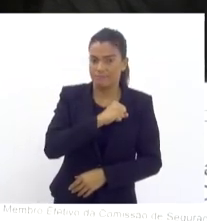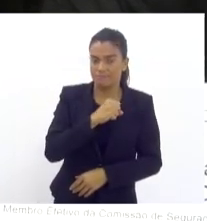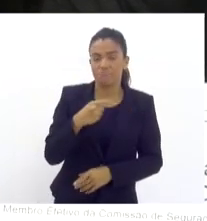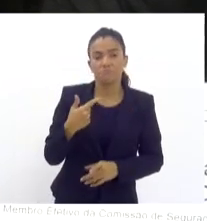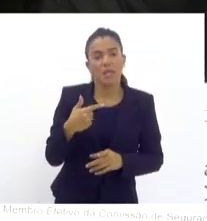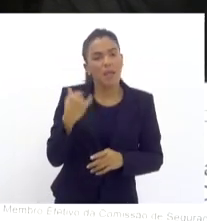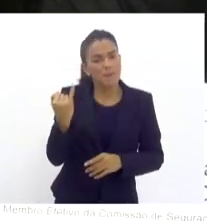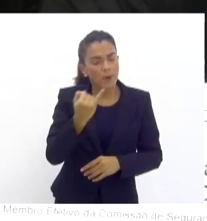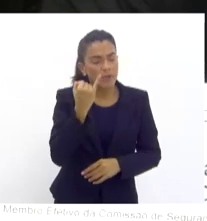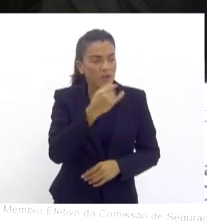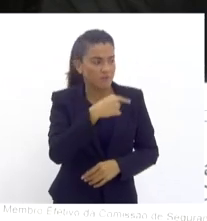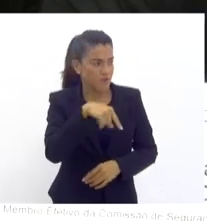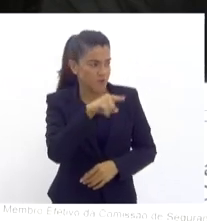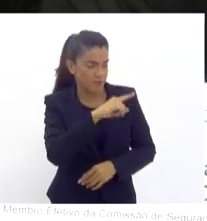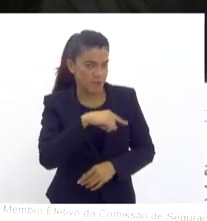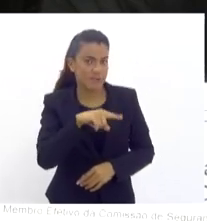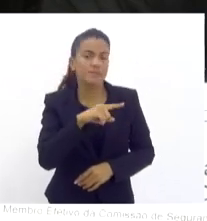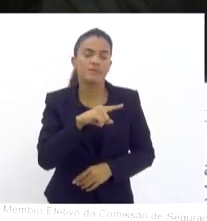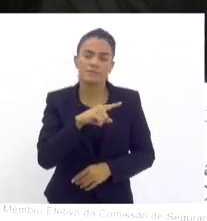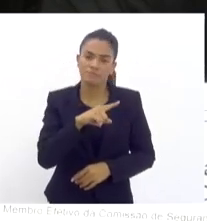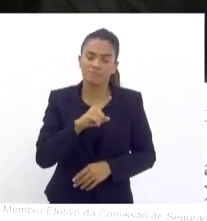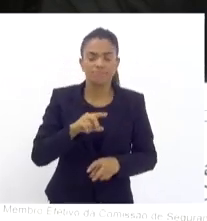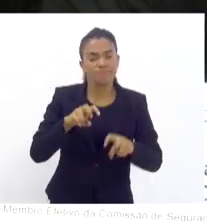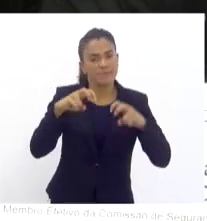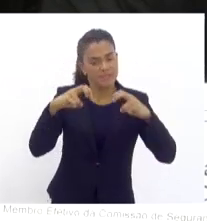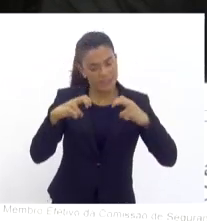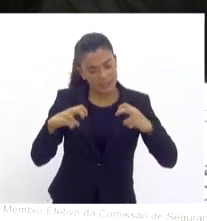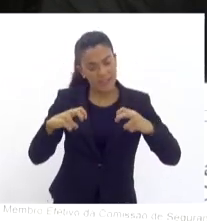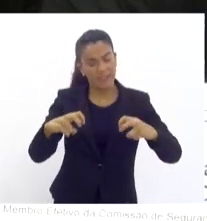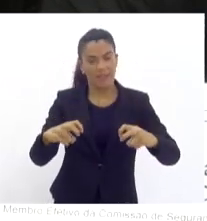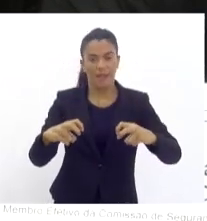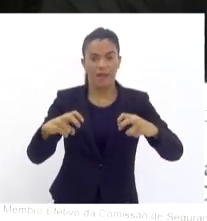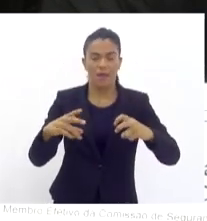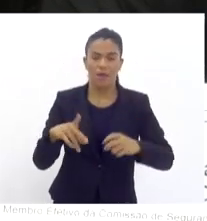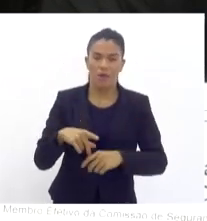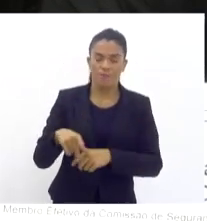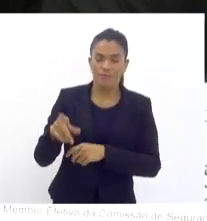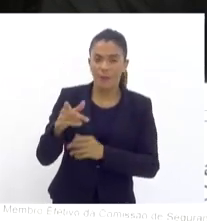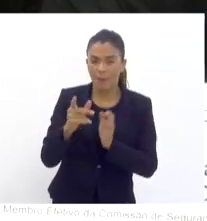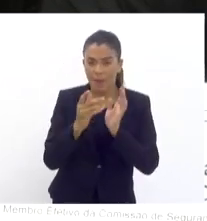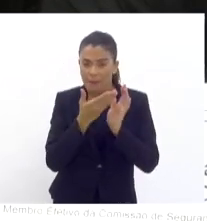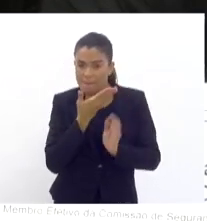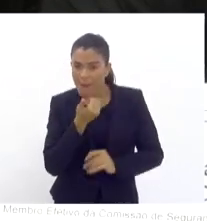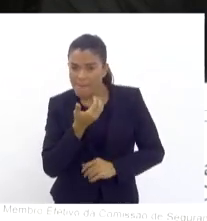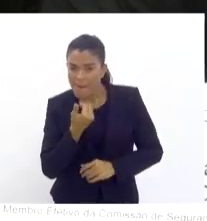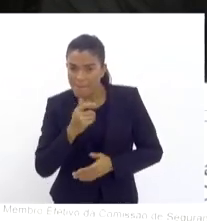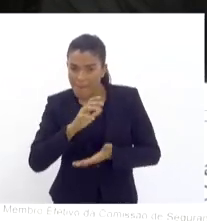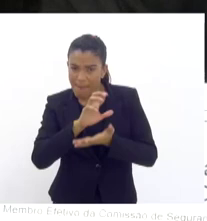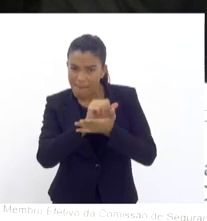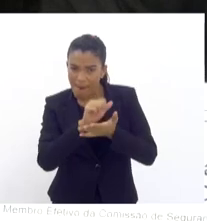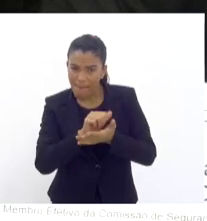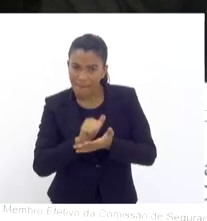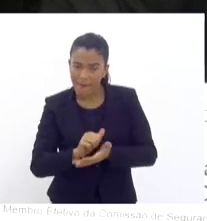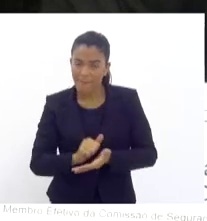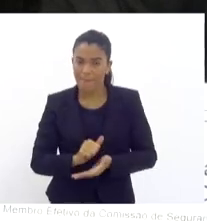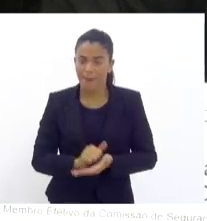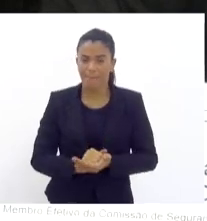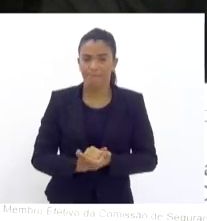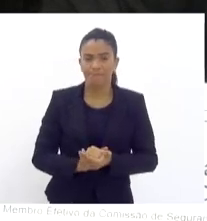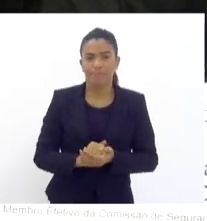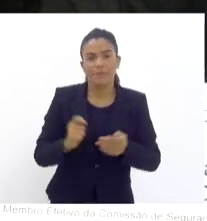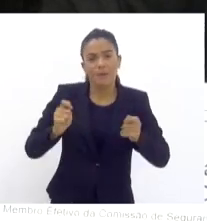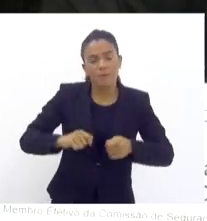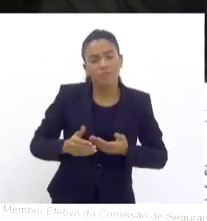chefes que estão nas pastas, sentar, ouvir, porque as demandas chegam aqui, para que a gente possa dar um